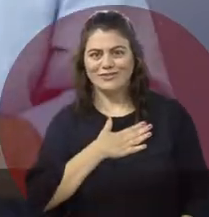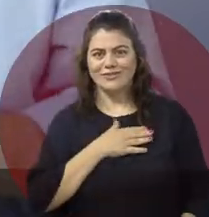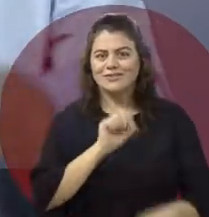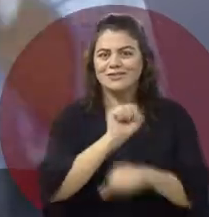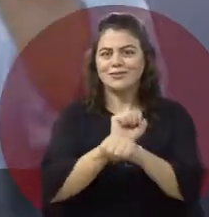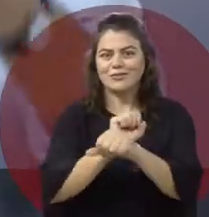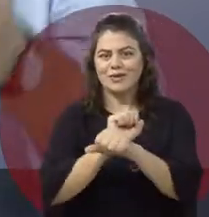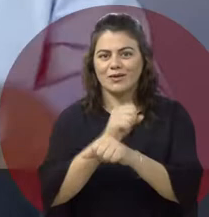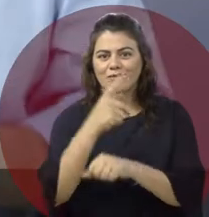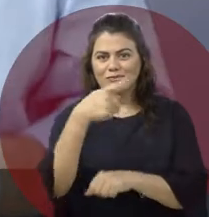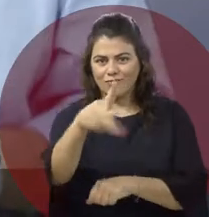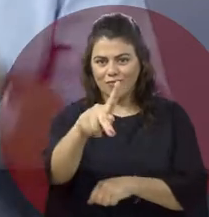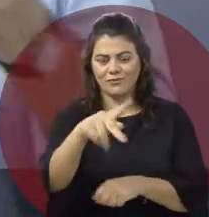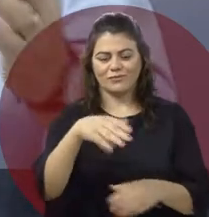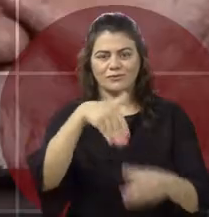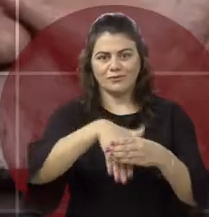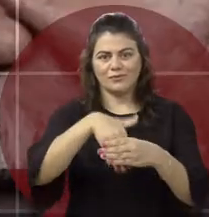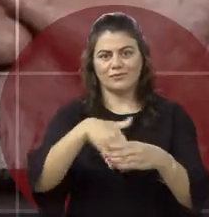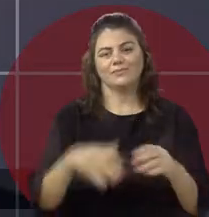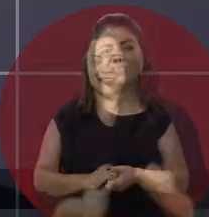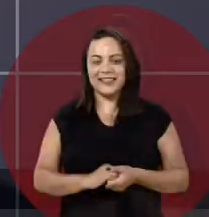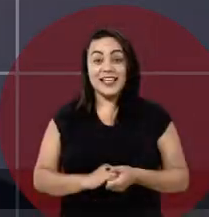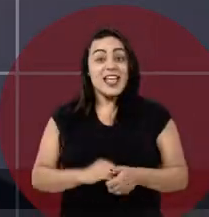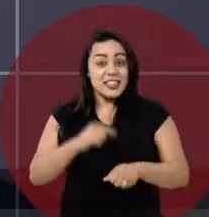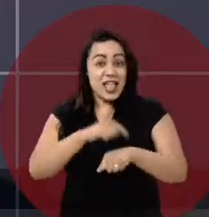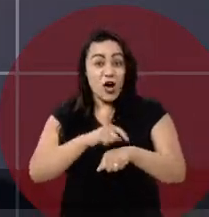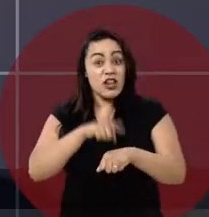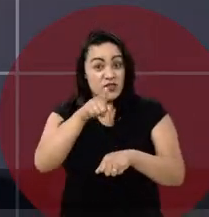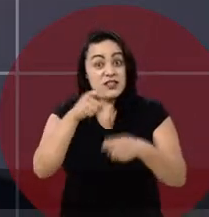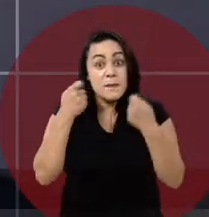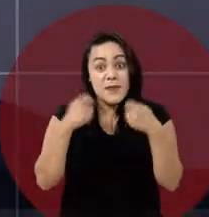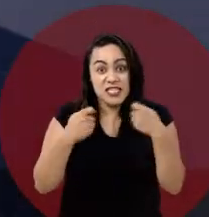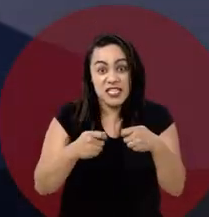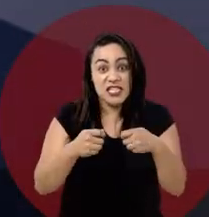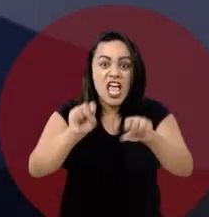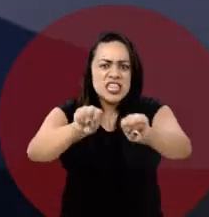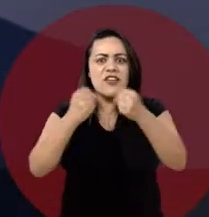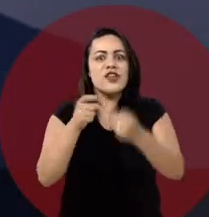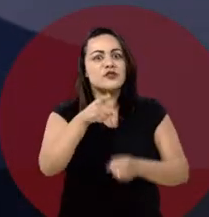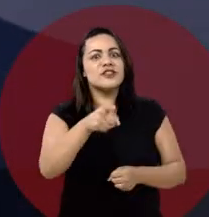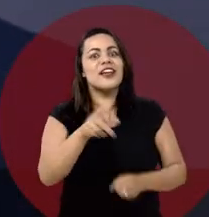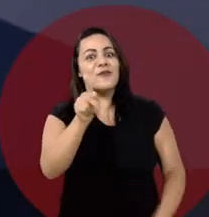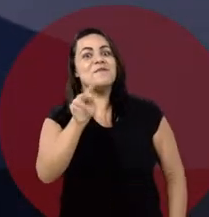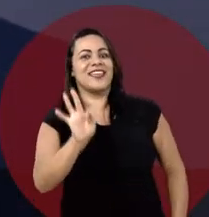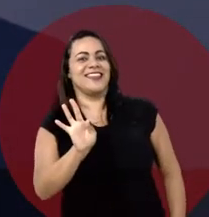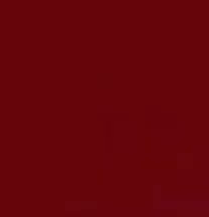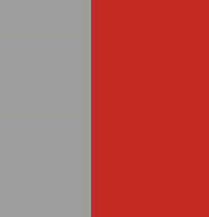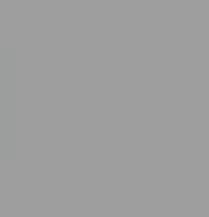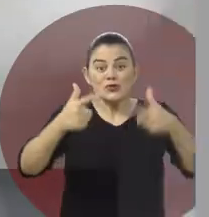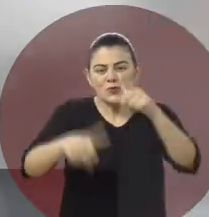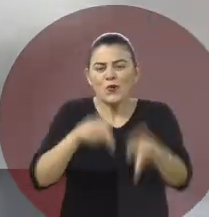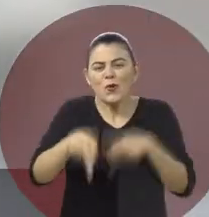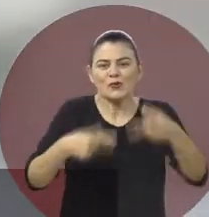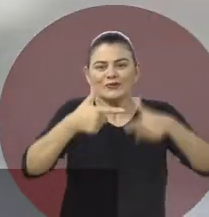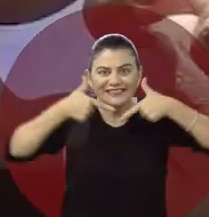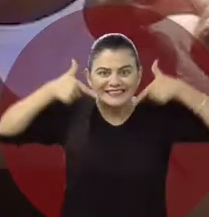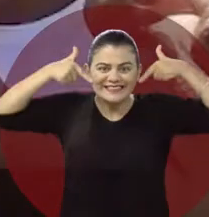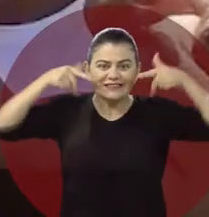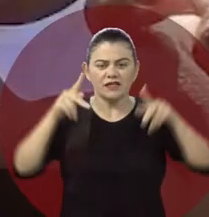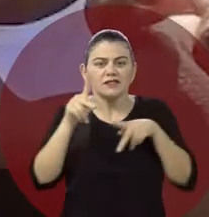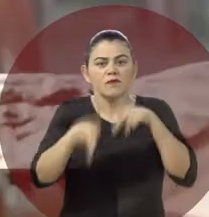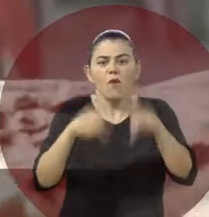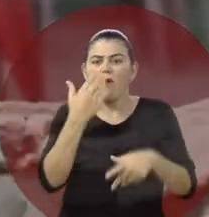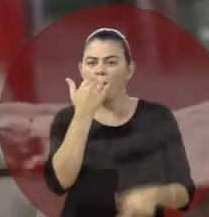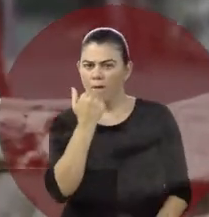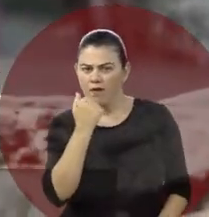Eu espero agora contar com você, com o seu voto. Na hora do vamos ver, quem defende você é o PT. Esse povo sorria,